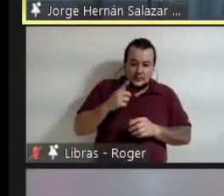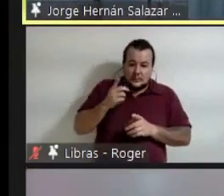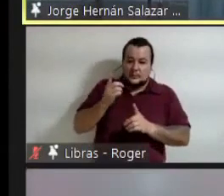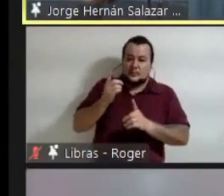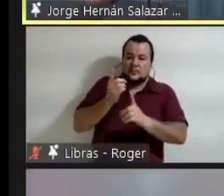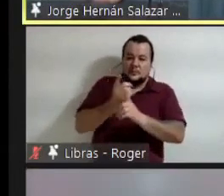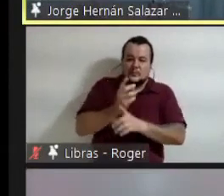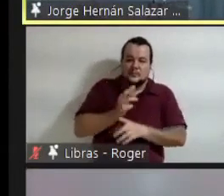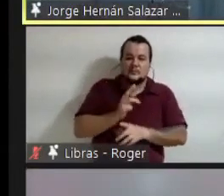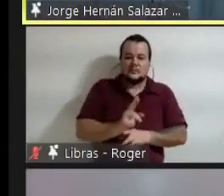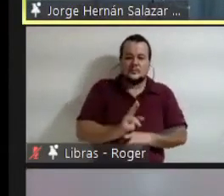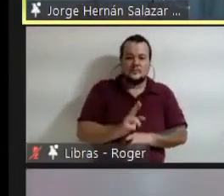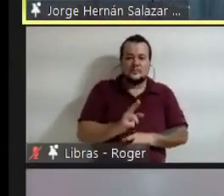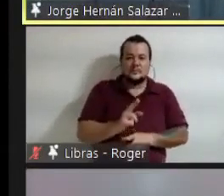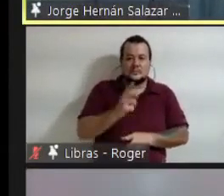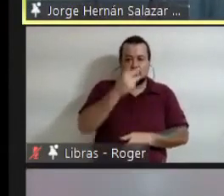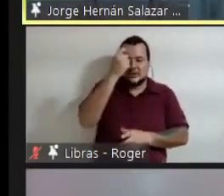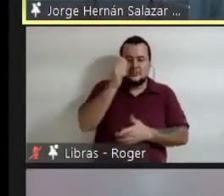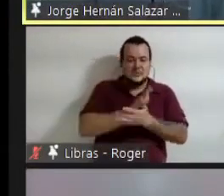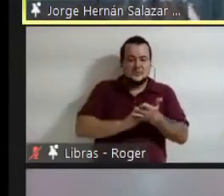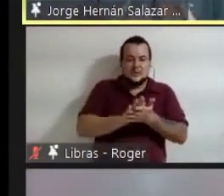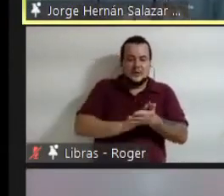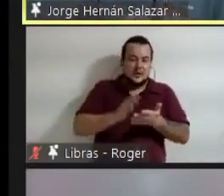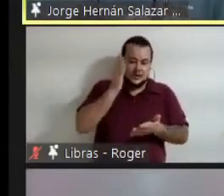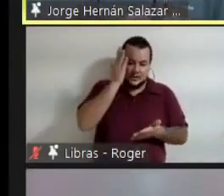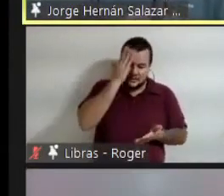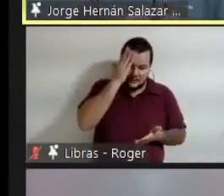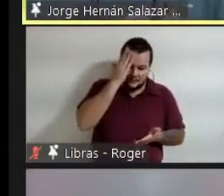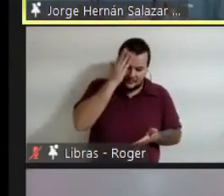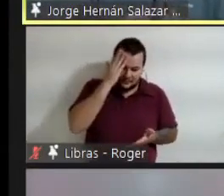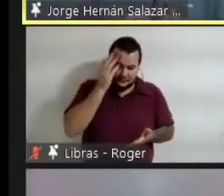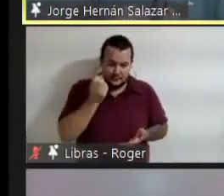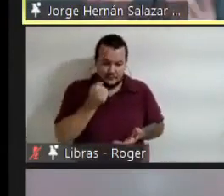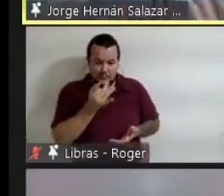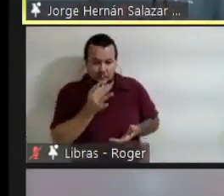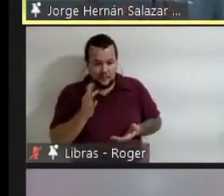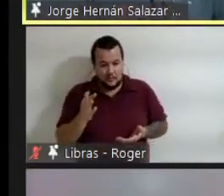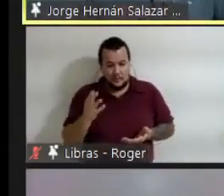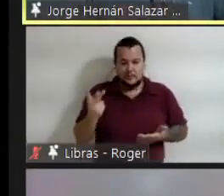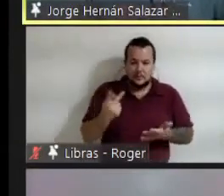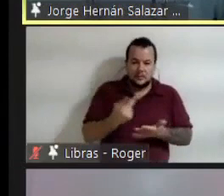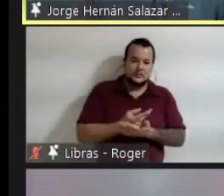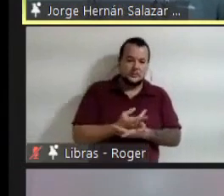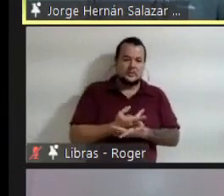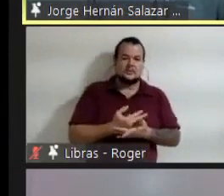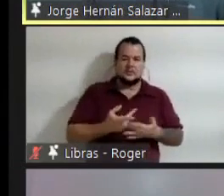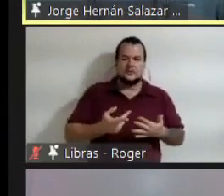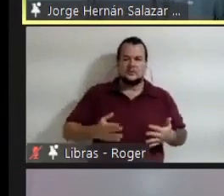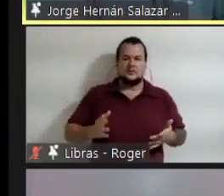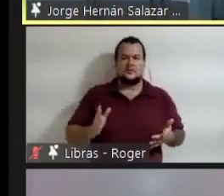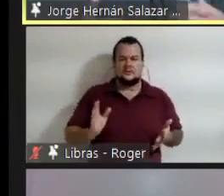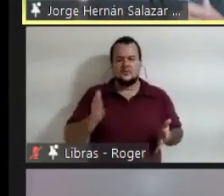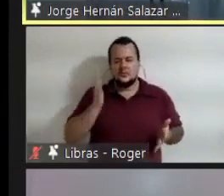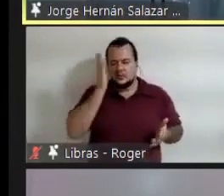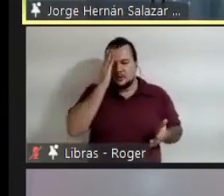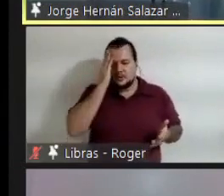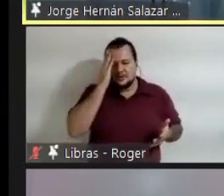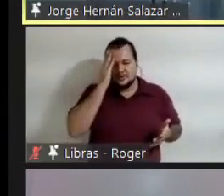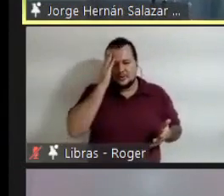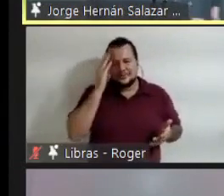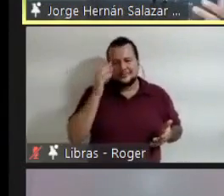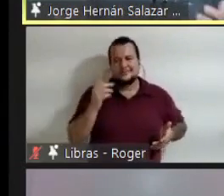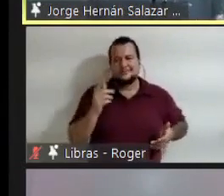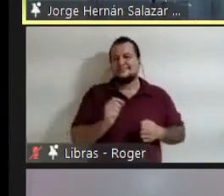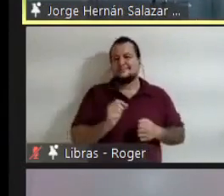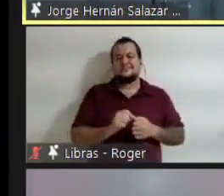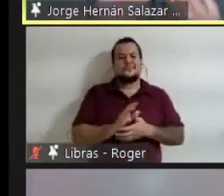E quando isso acontece, as coisas que eu já sei não marcam a diferença, porque estamos trabalhando